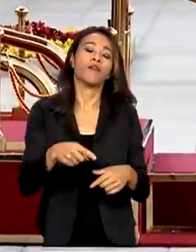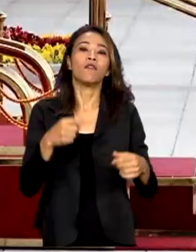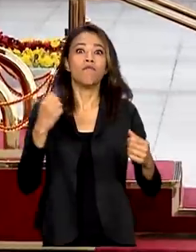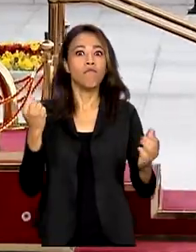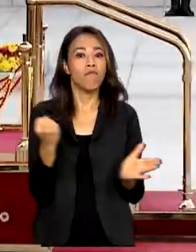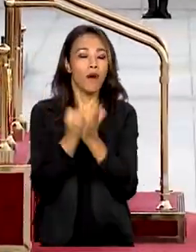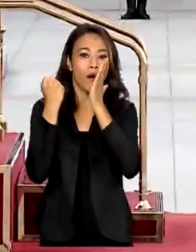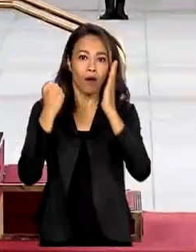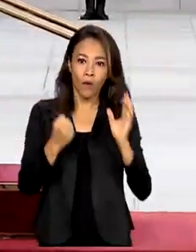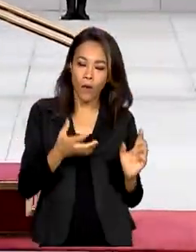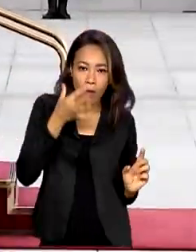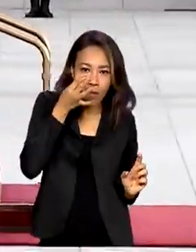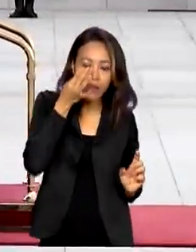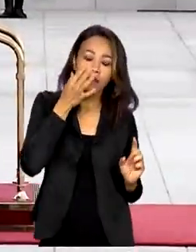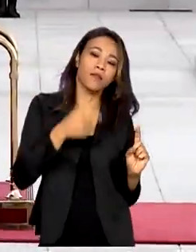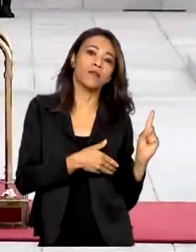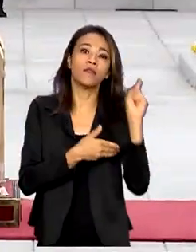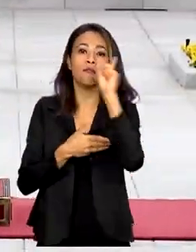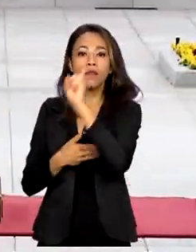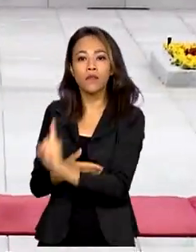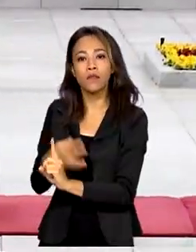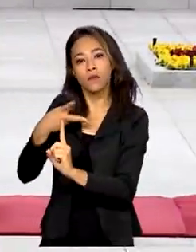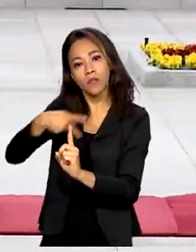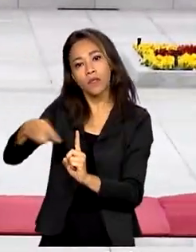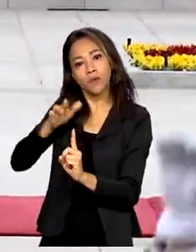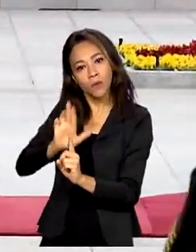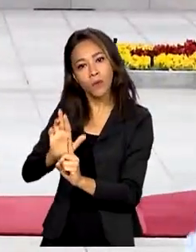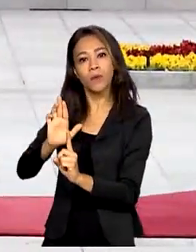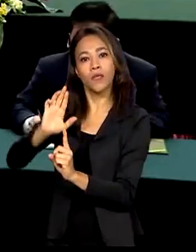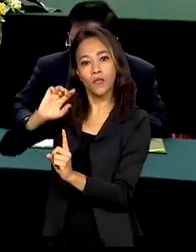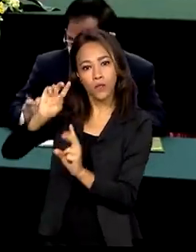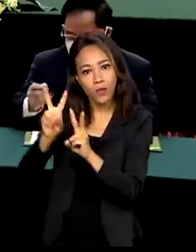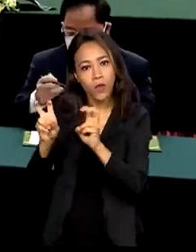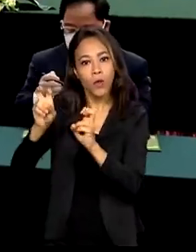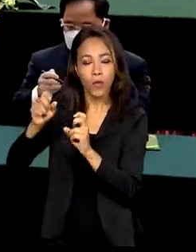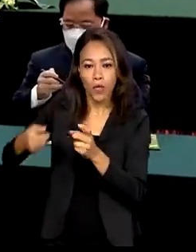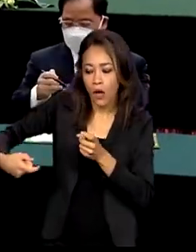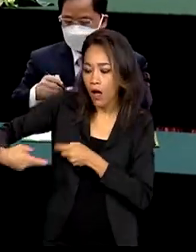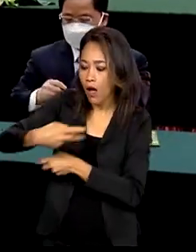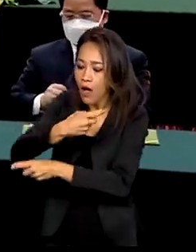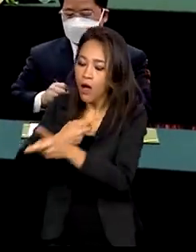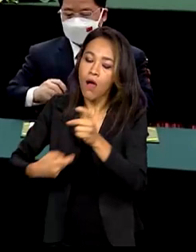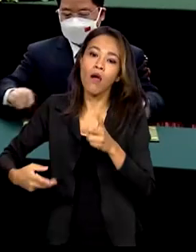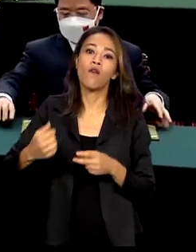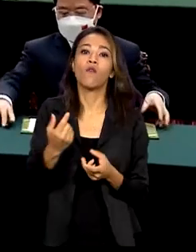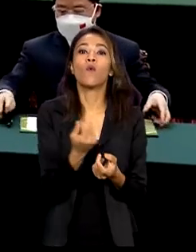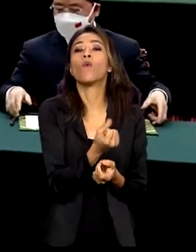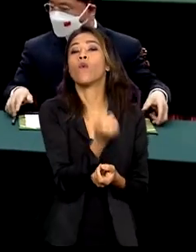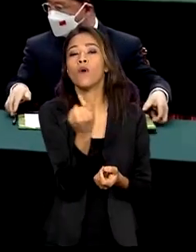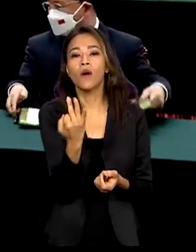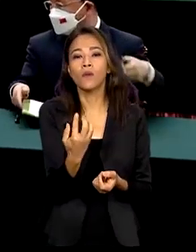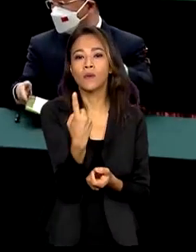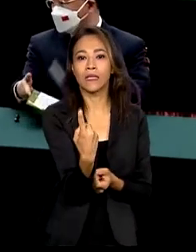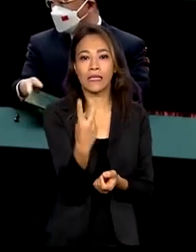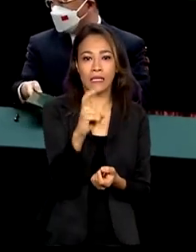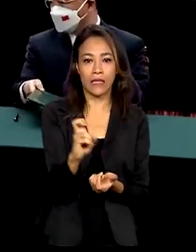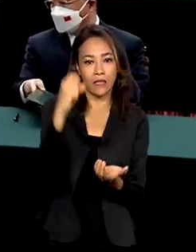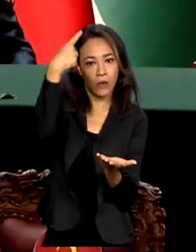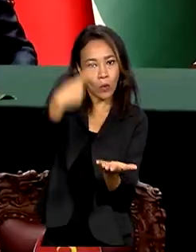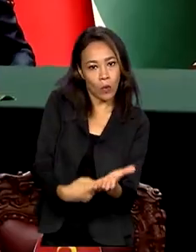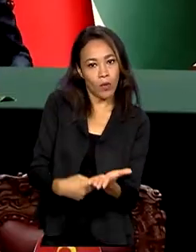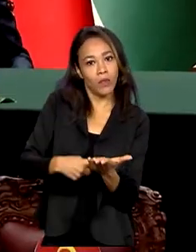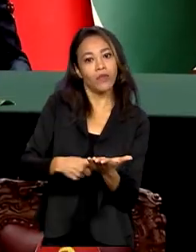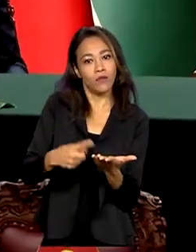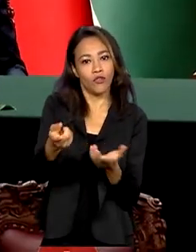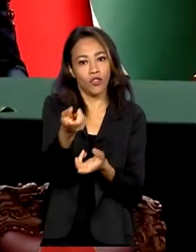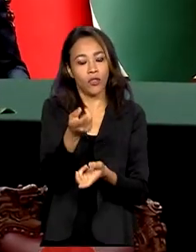a retomada das relações com o principal parceiro comercial do Brasil. 15 acordos de cooperação foram fechados.